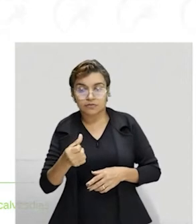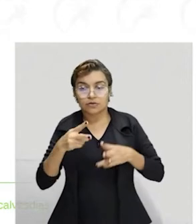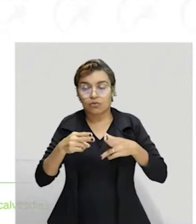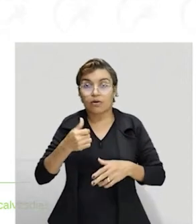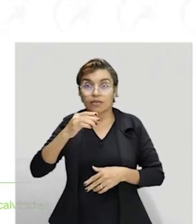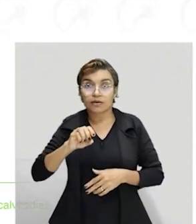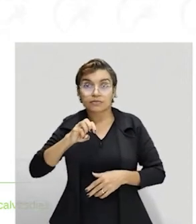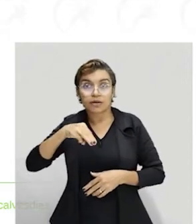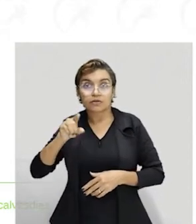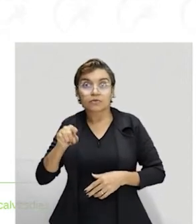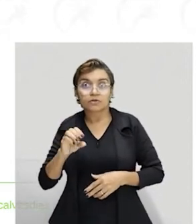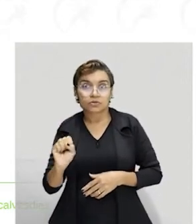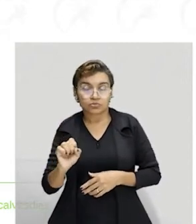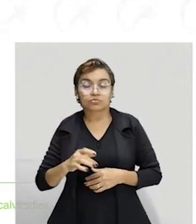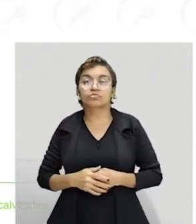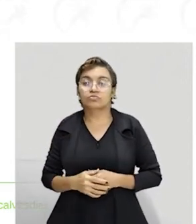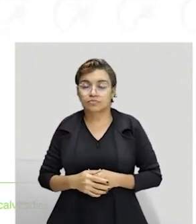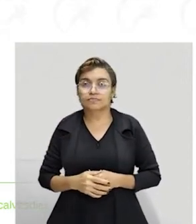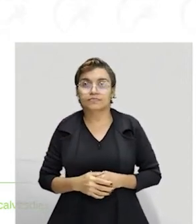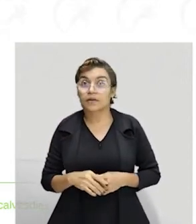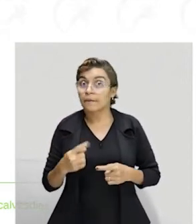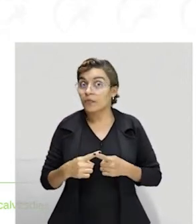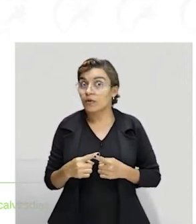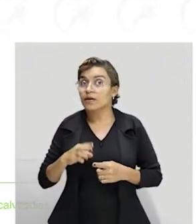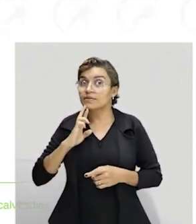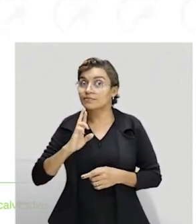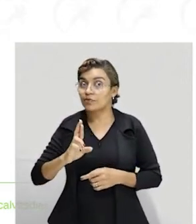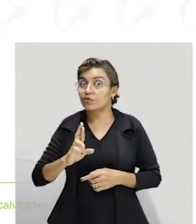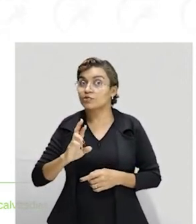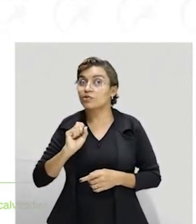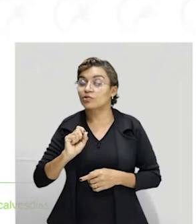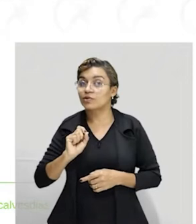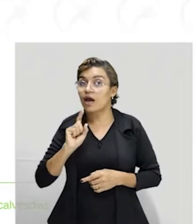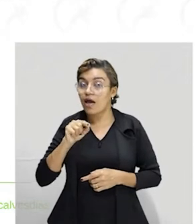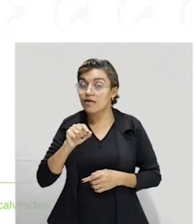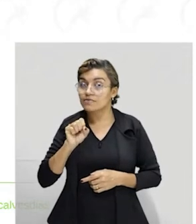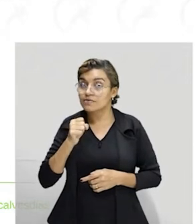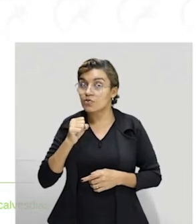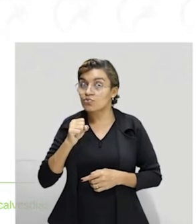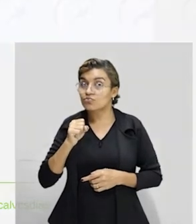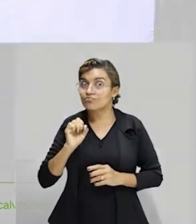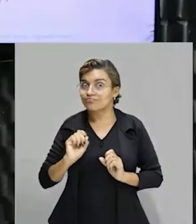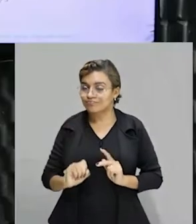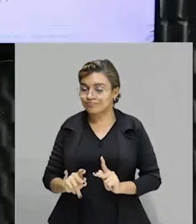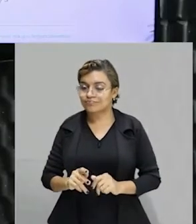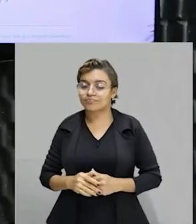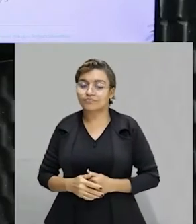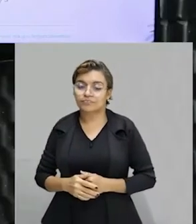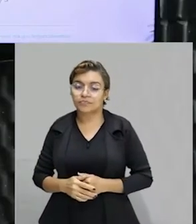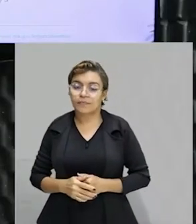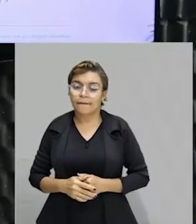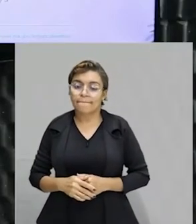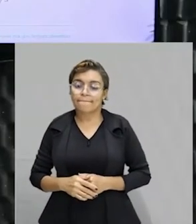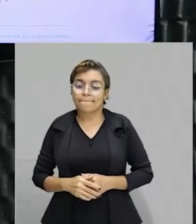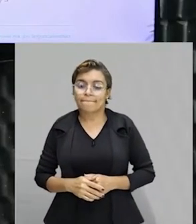gostaria que é justamente metro por segundo porque a minha resposta é dada em segundos. Certinho? Então, agora